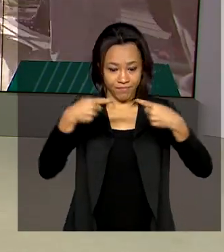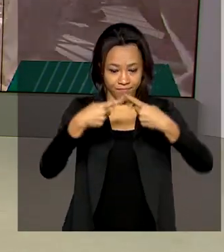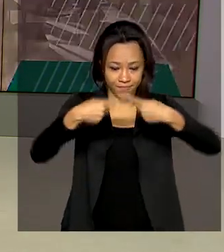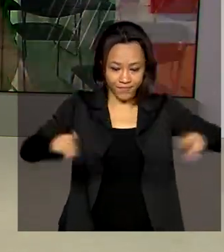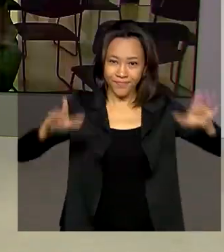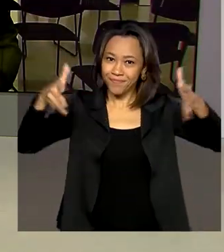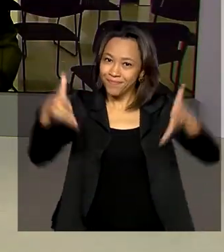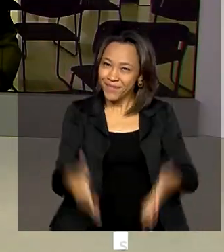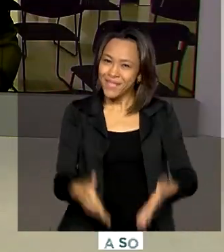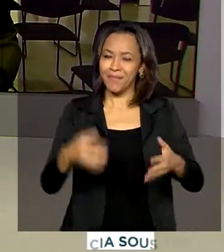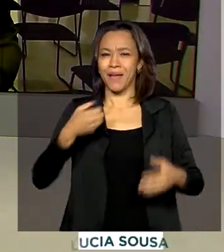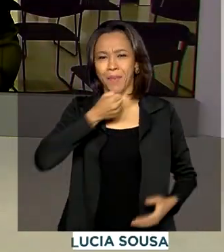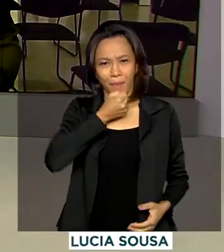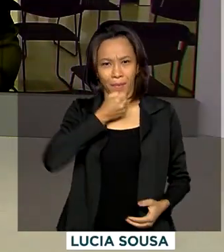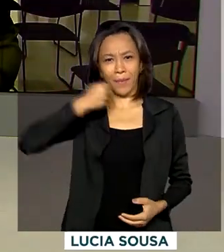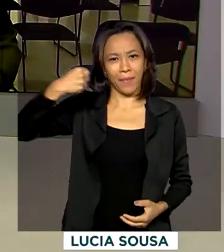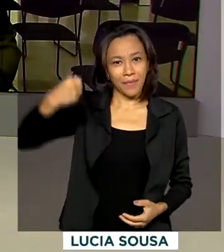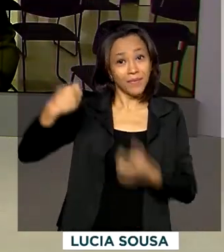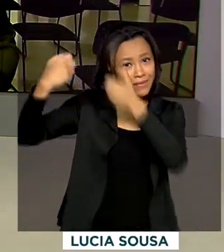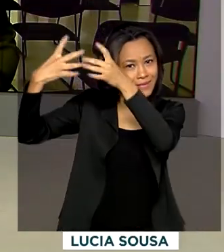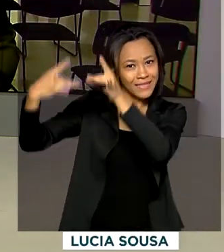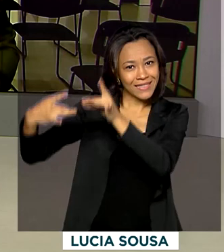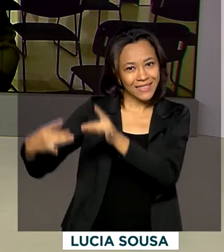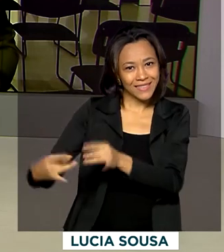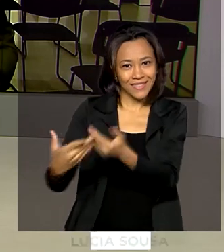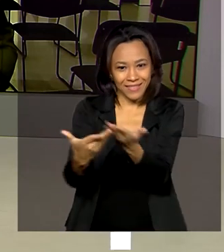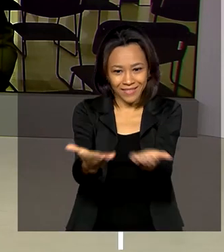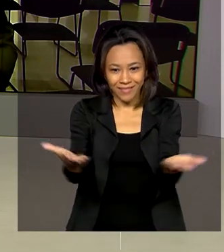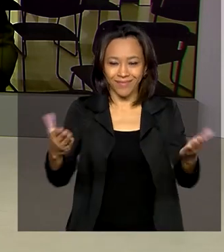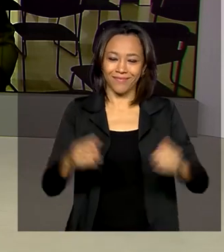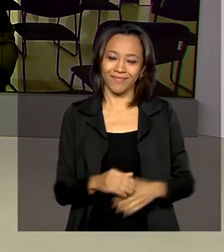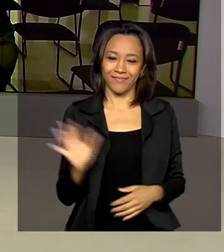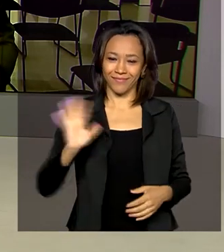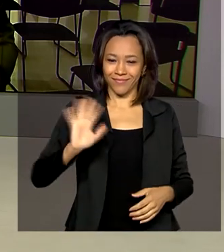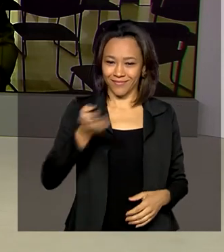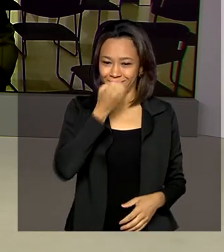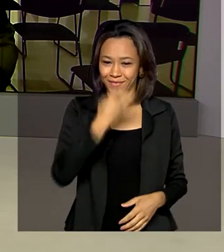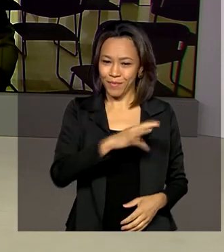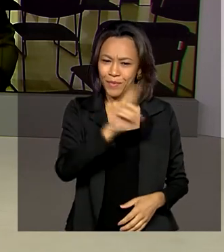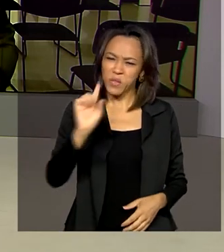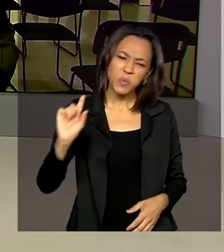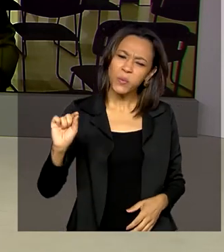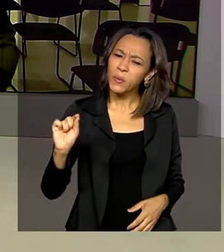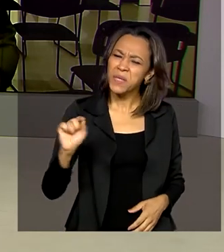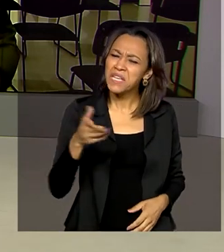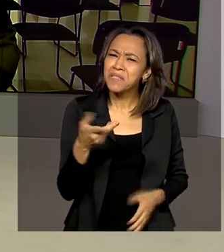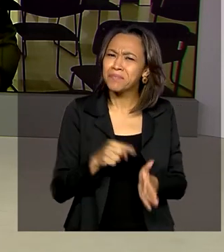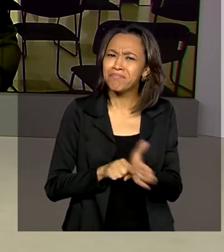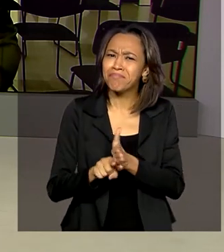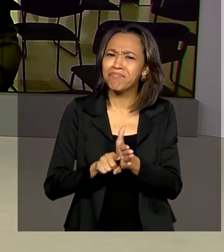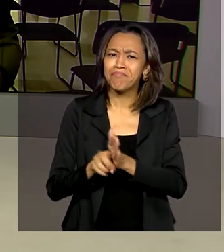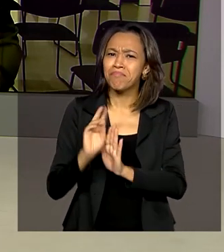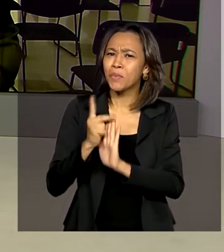repórter Dimas Soud traz os detalhes para a gente. Oi, Dimas! Bom dia para você. O que é o Projeto Sirius?